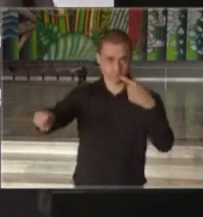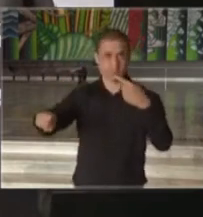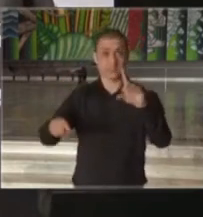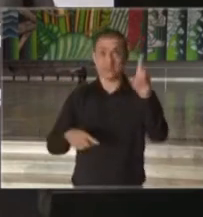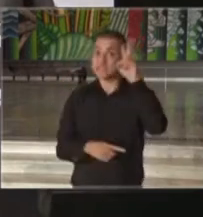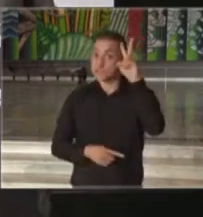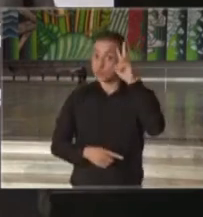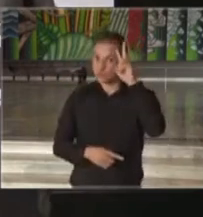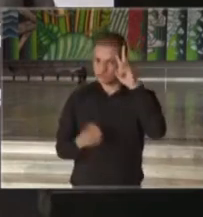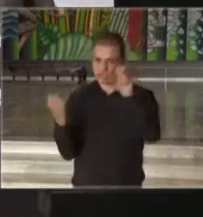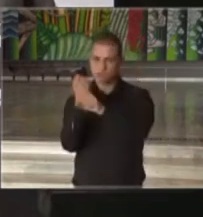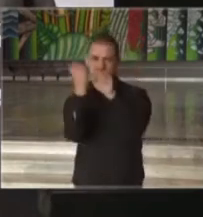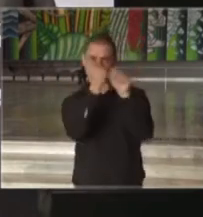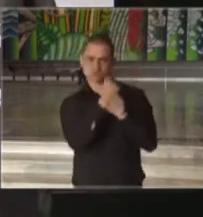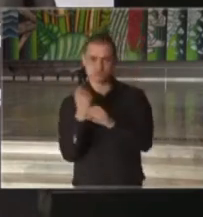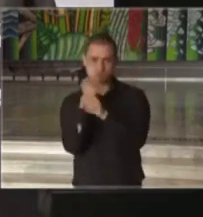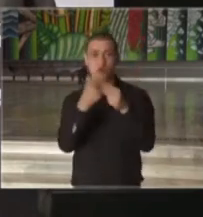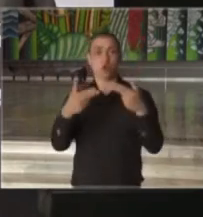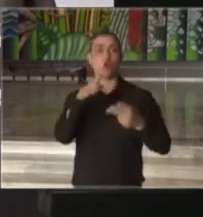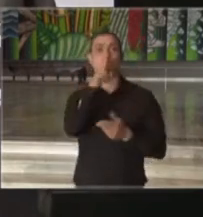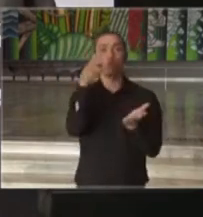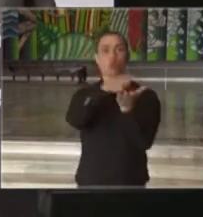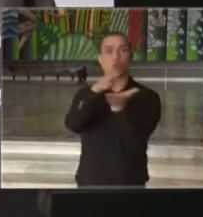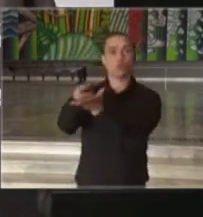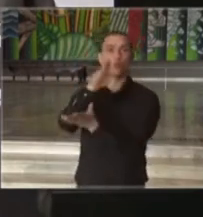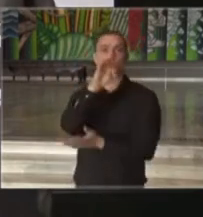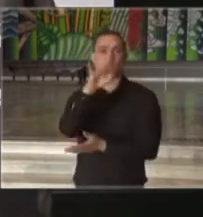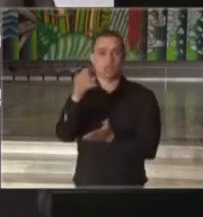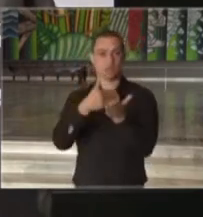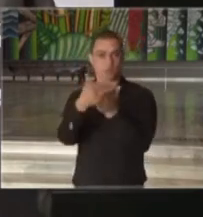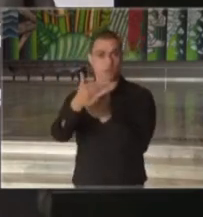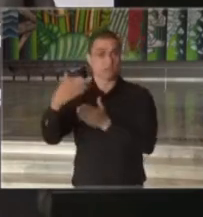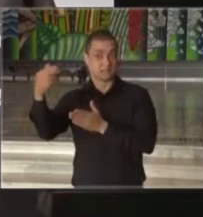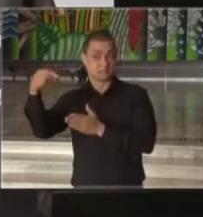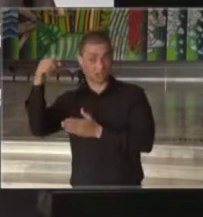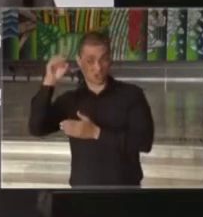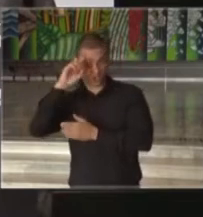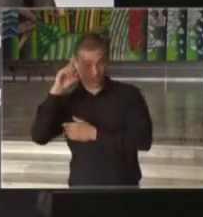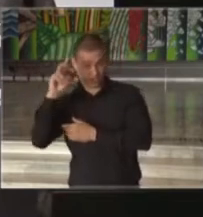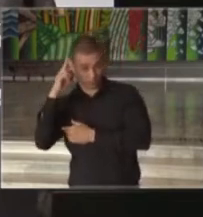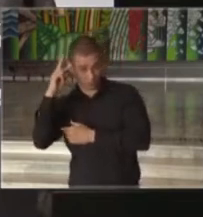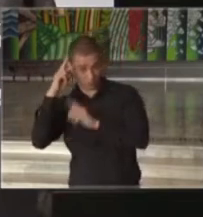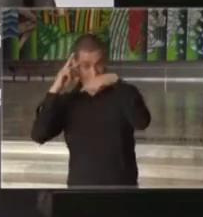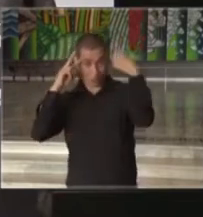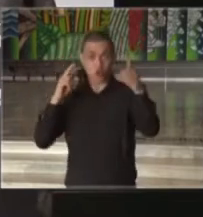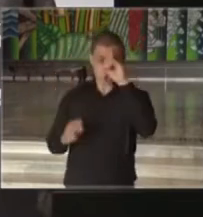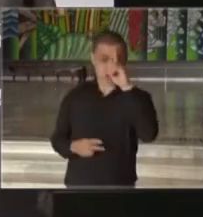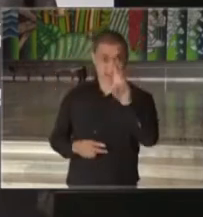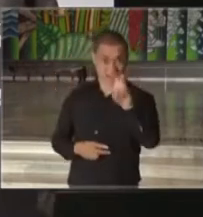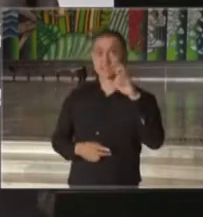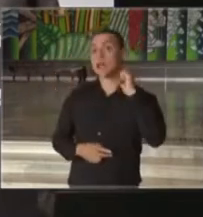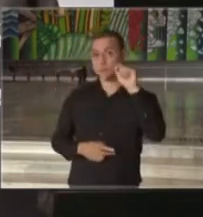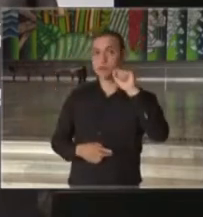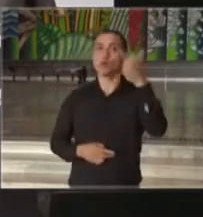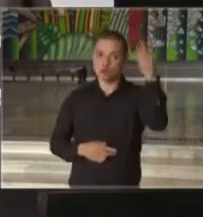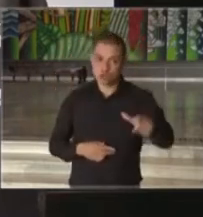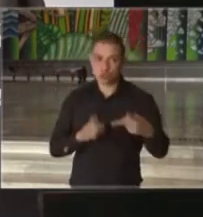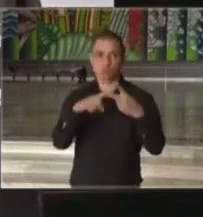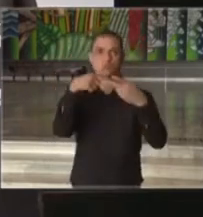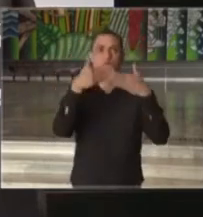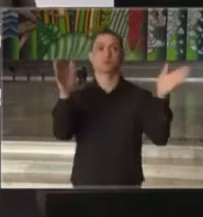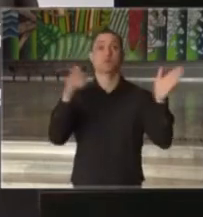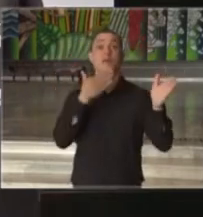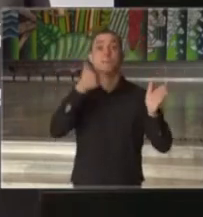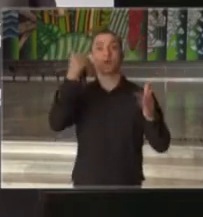primeira etapa das suas unidades de terapia intensiva, a segunda etapa no dia 15 de abril. Isso vai melhorar a